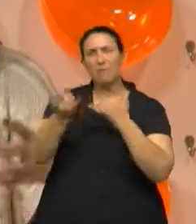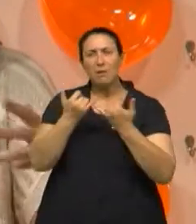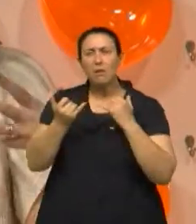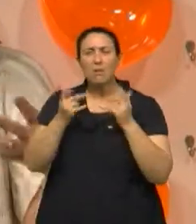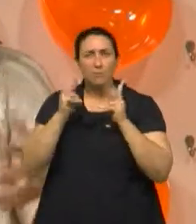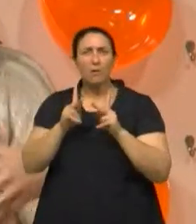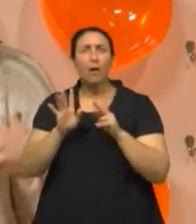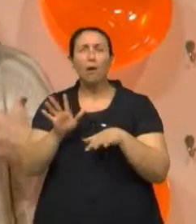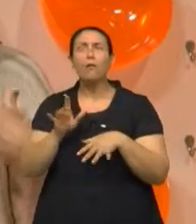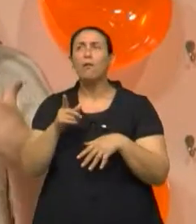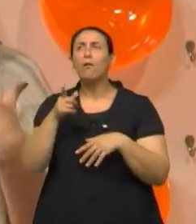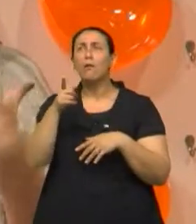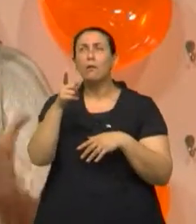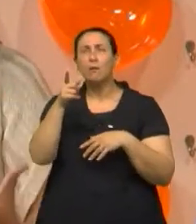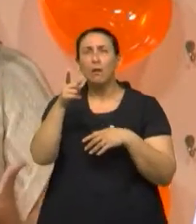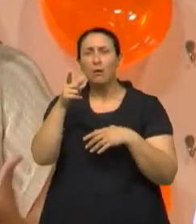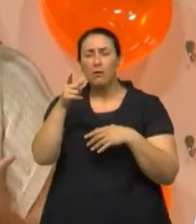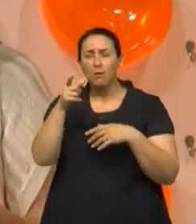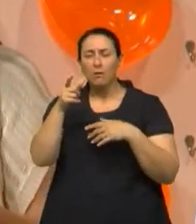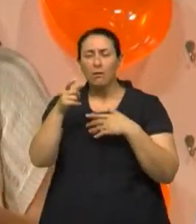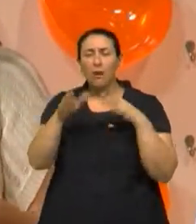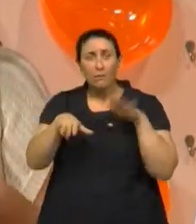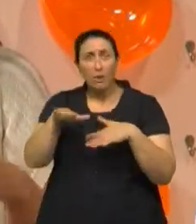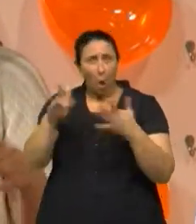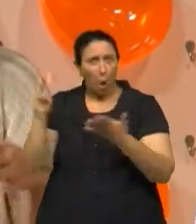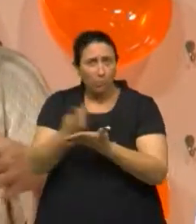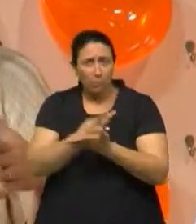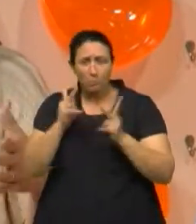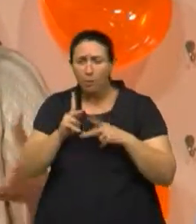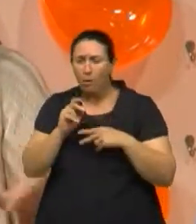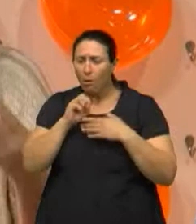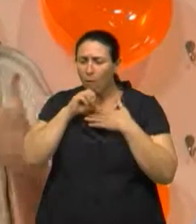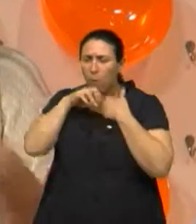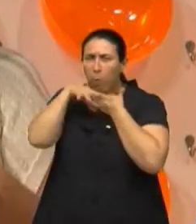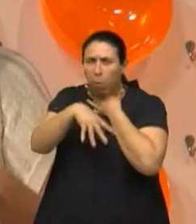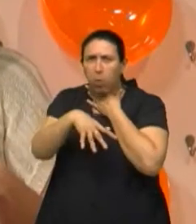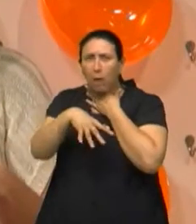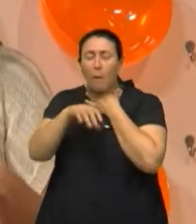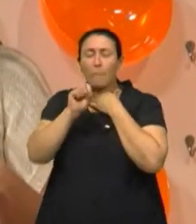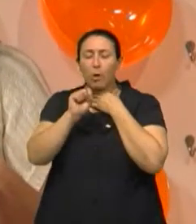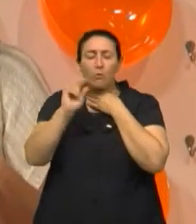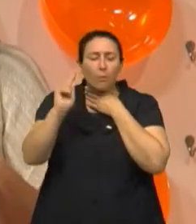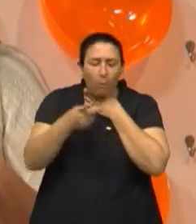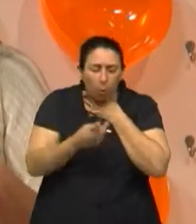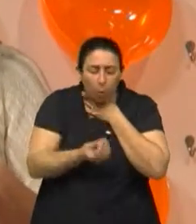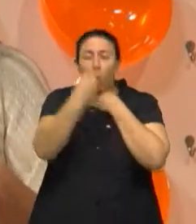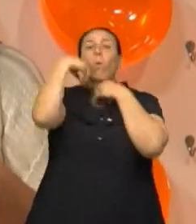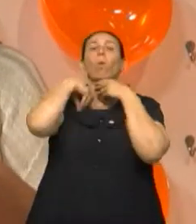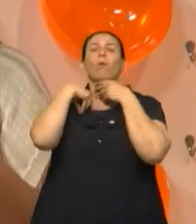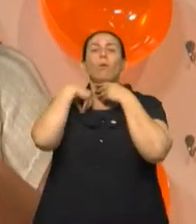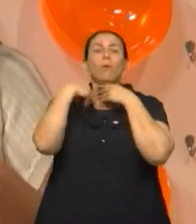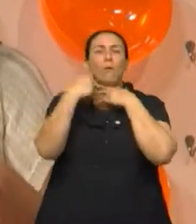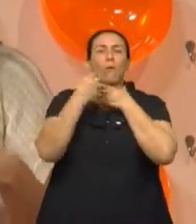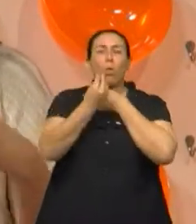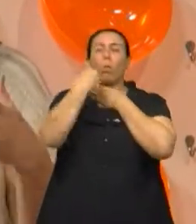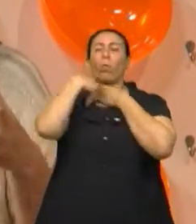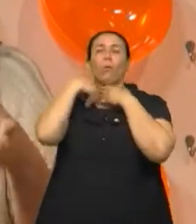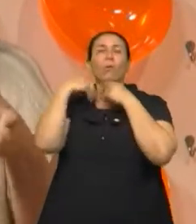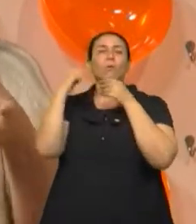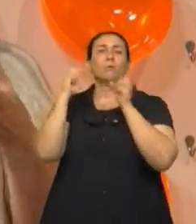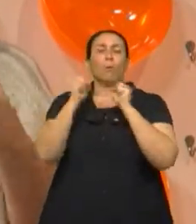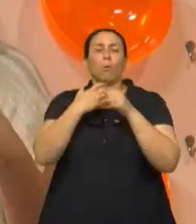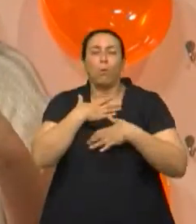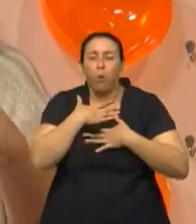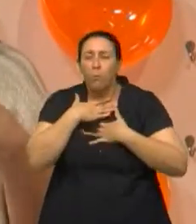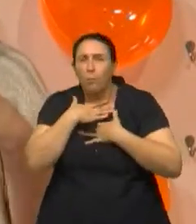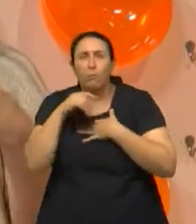citou ali, o vômito que acontece em uma situação de urgência, às vezes ele pode ser aspirado. E pelo idoso também, não só pela criança. Exatamente. Então,